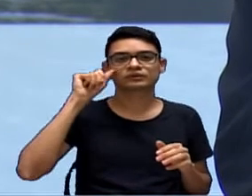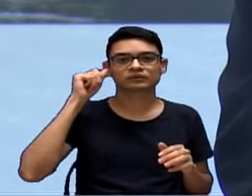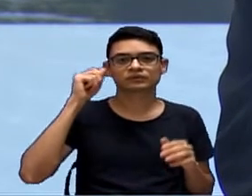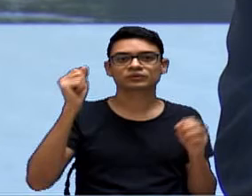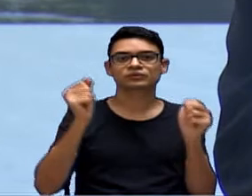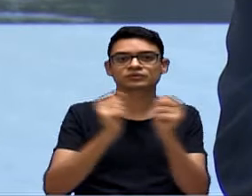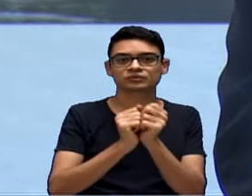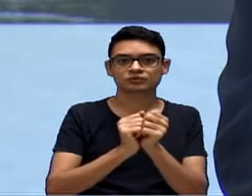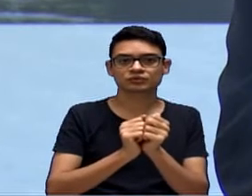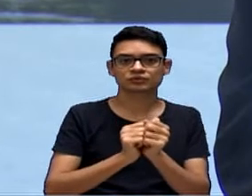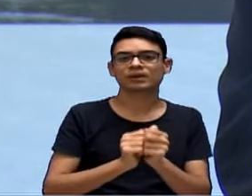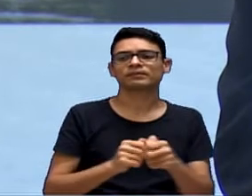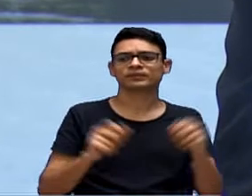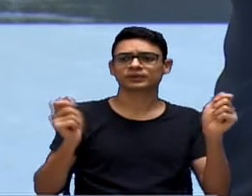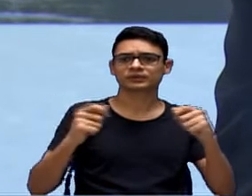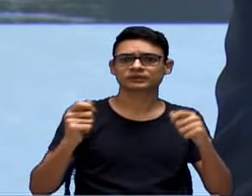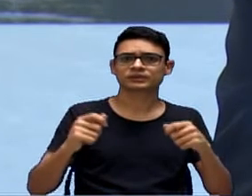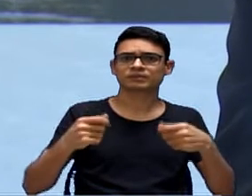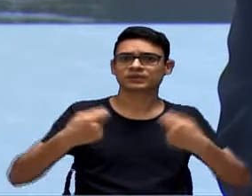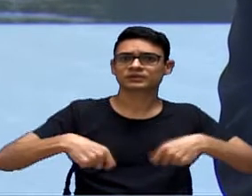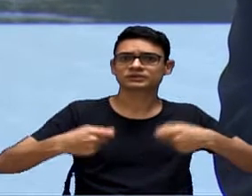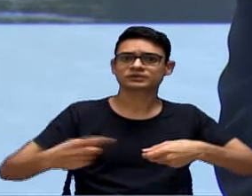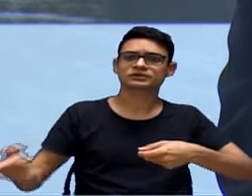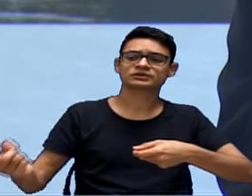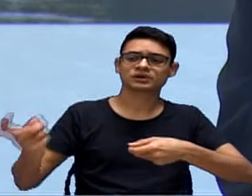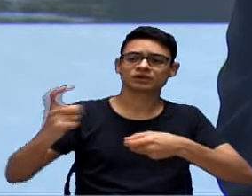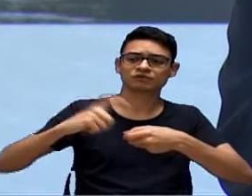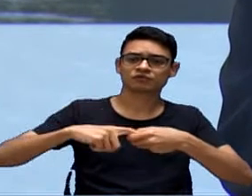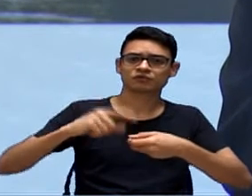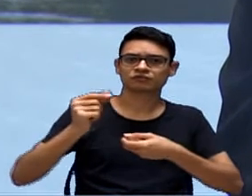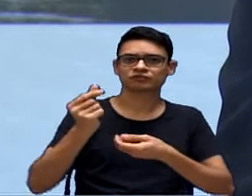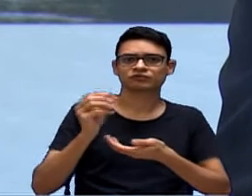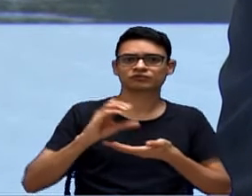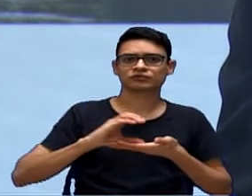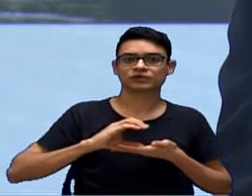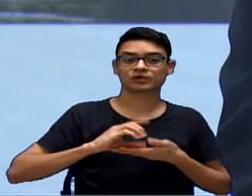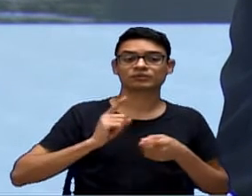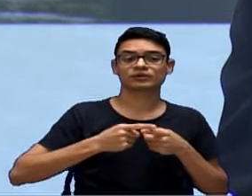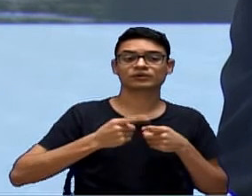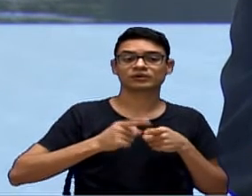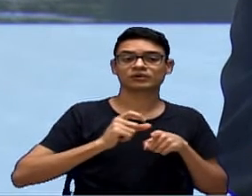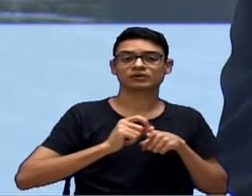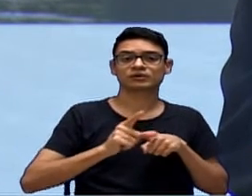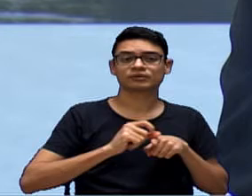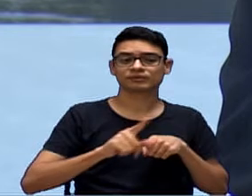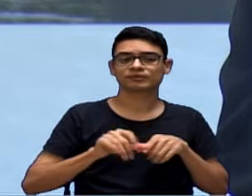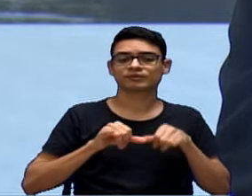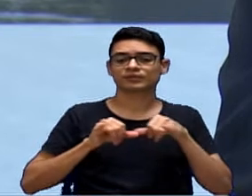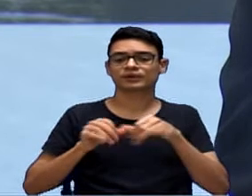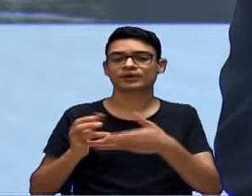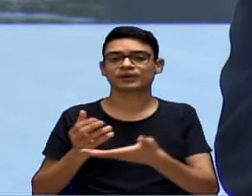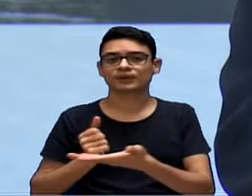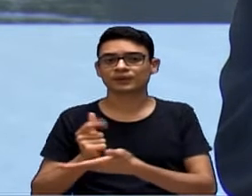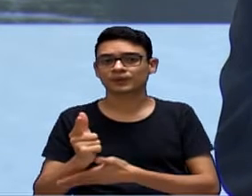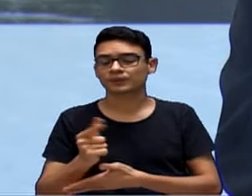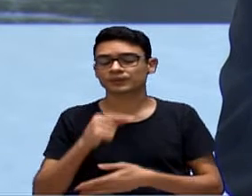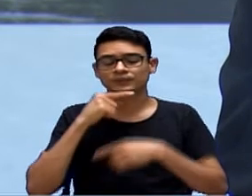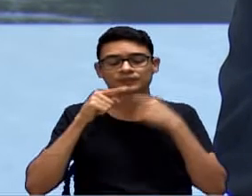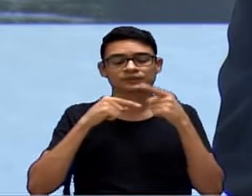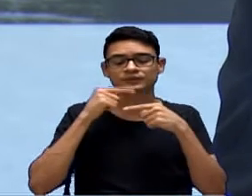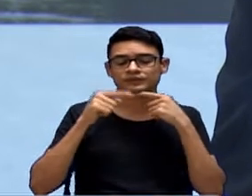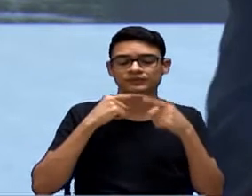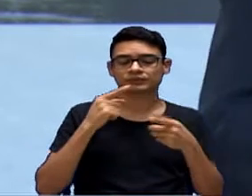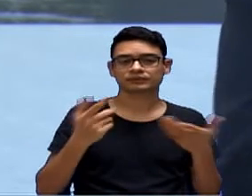devolvam esse dinheiro para esses pais de família porque ficaram sem pagar aluguel, ficaram sem fazer compra de casa e estão nesse dilema ainda.